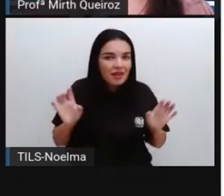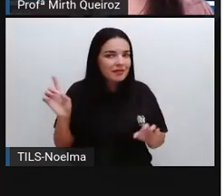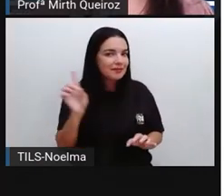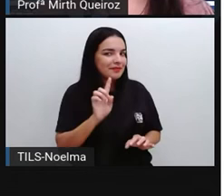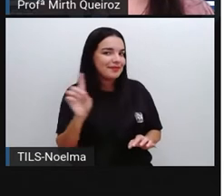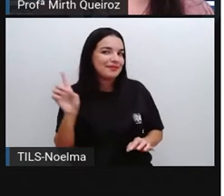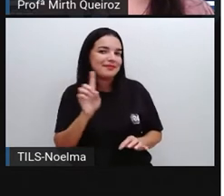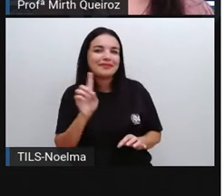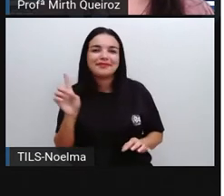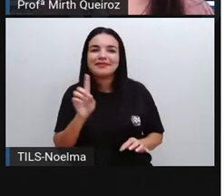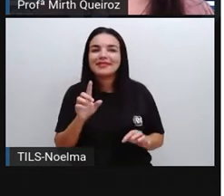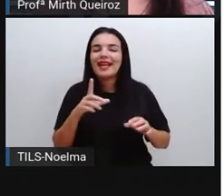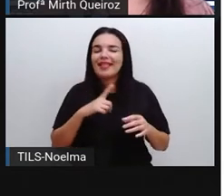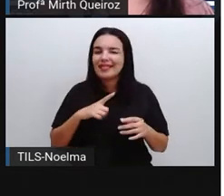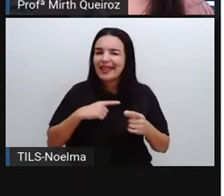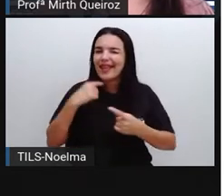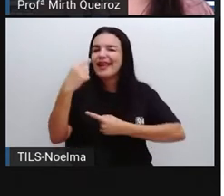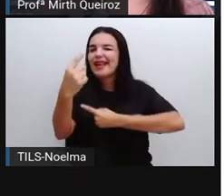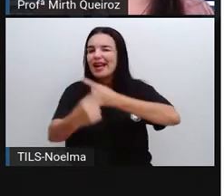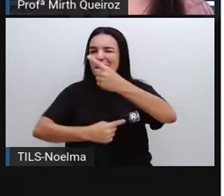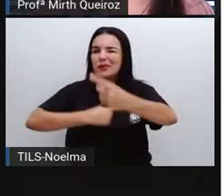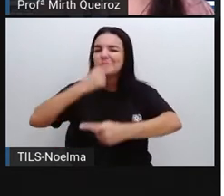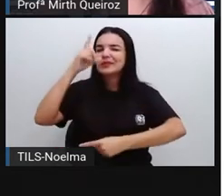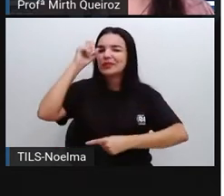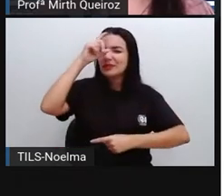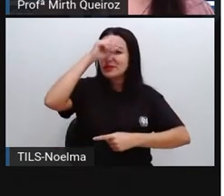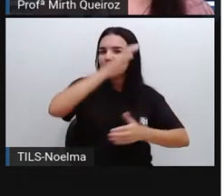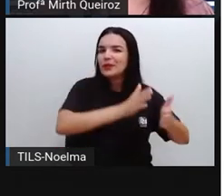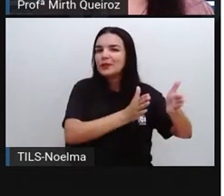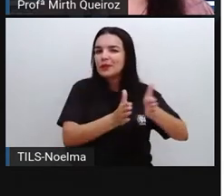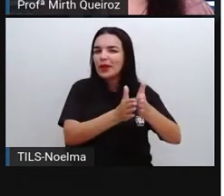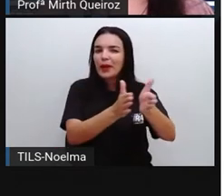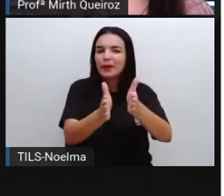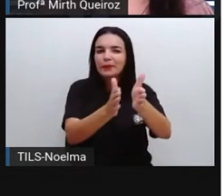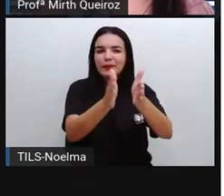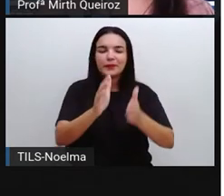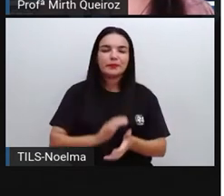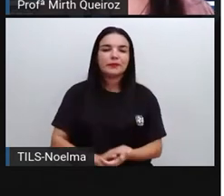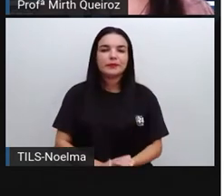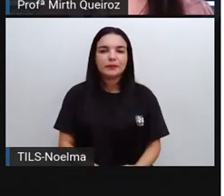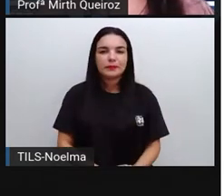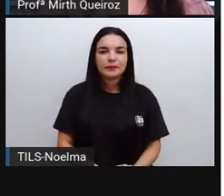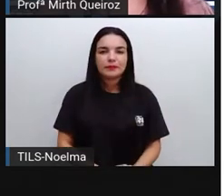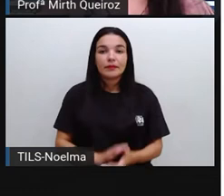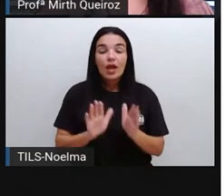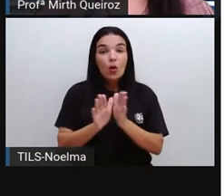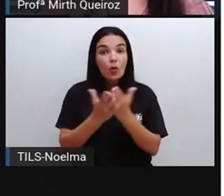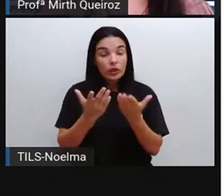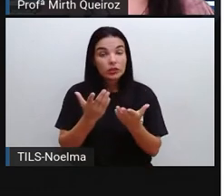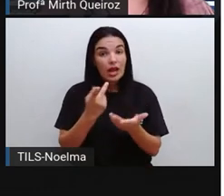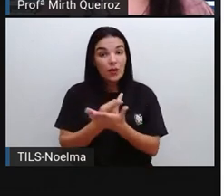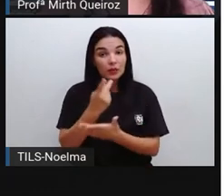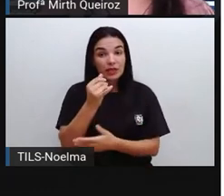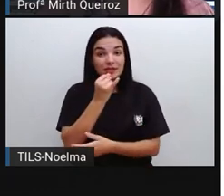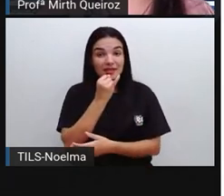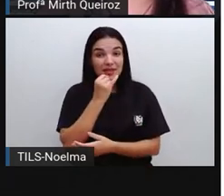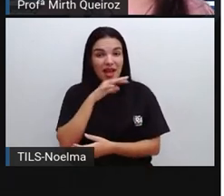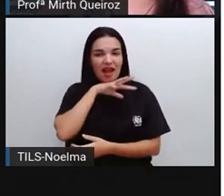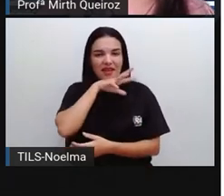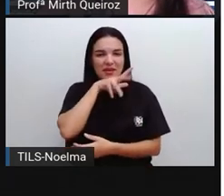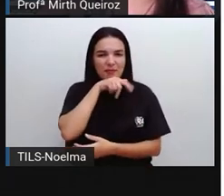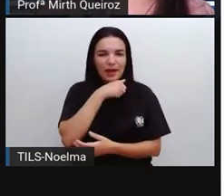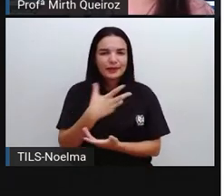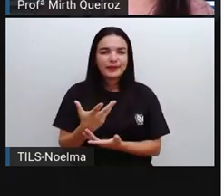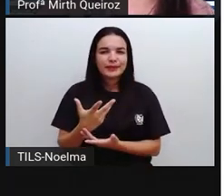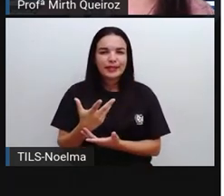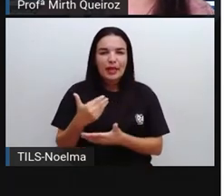mas é comum encontrar algumas dificuldades no caminho, né? Quando acontece, por exemplo, dos animais